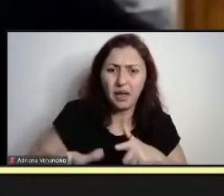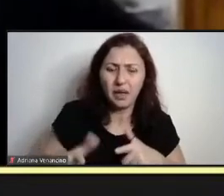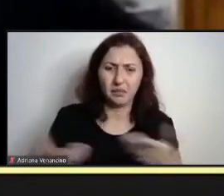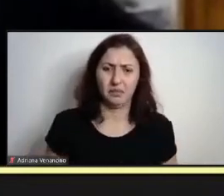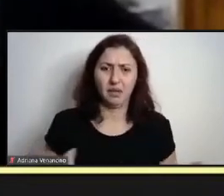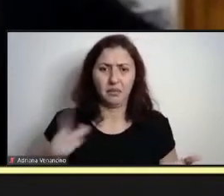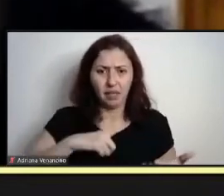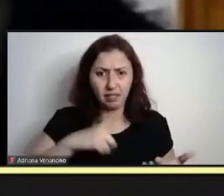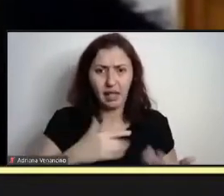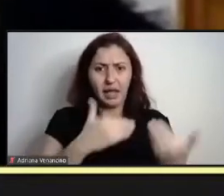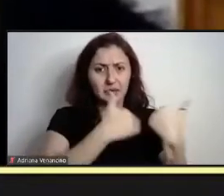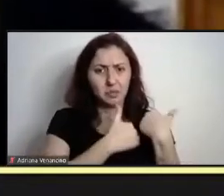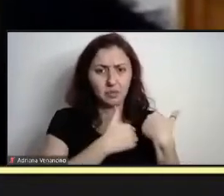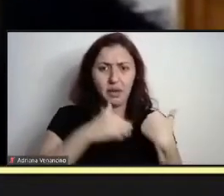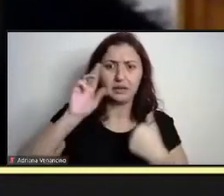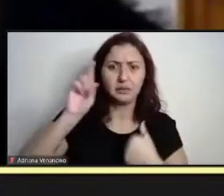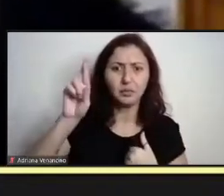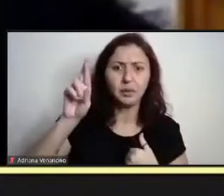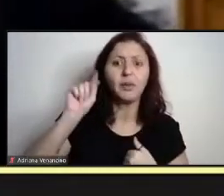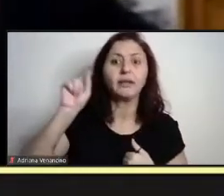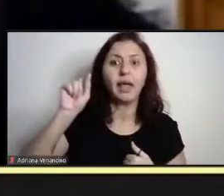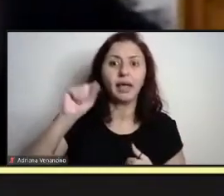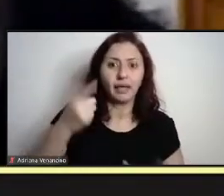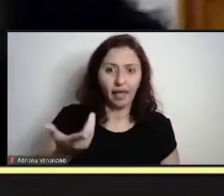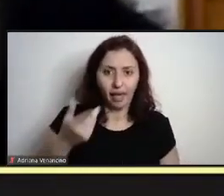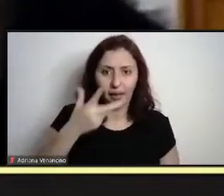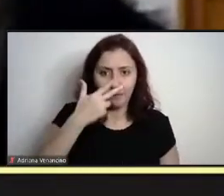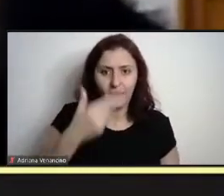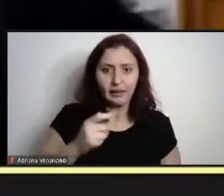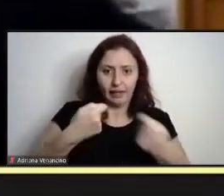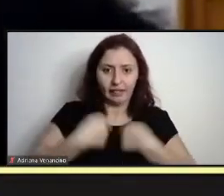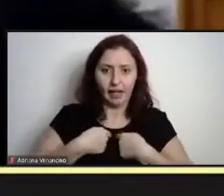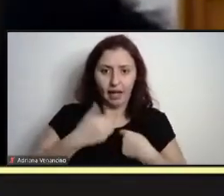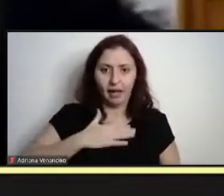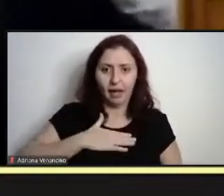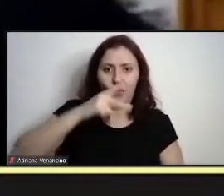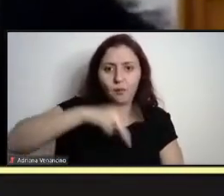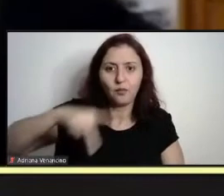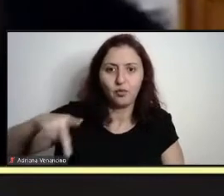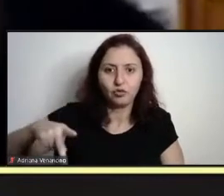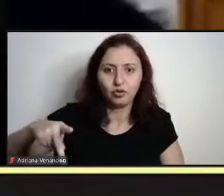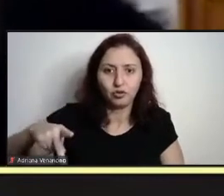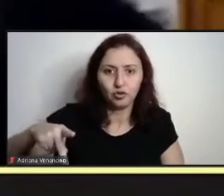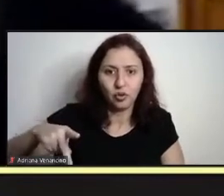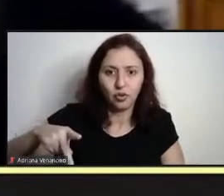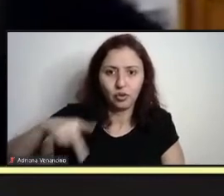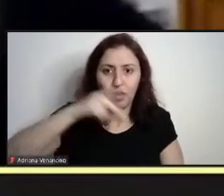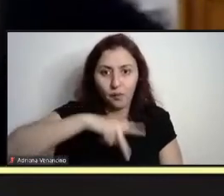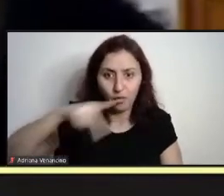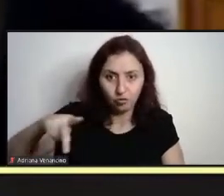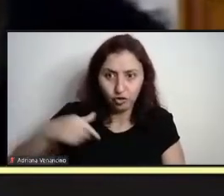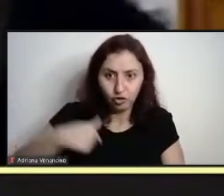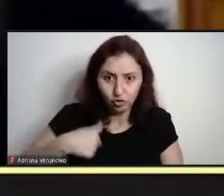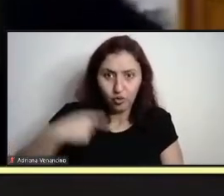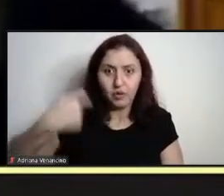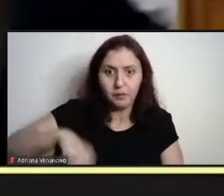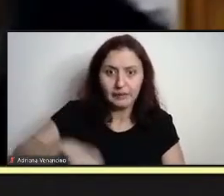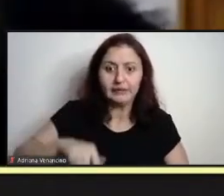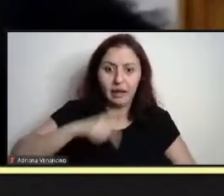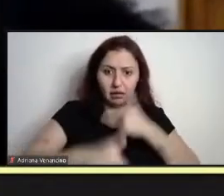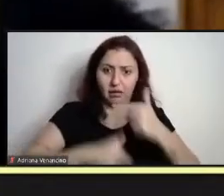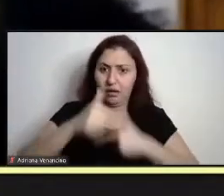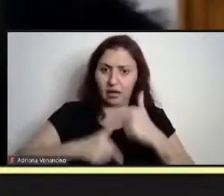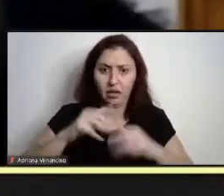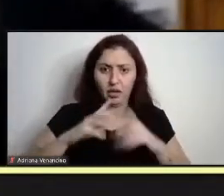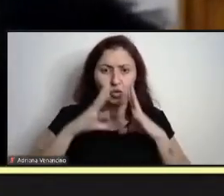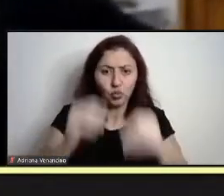responsabilidade recai sobre o educador, sobre a educadora, ela tem que dar conta de casa, de cumprir todas as tarefas, de garantir o